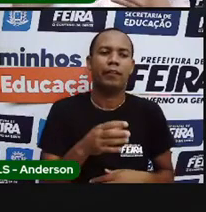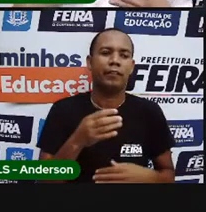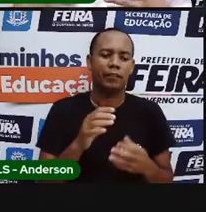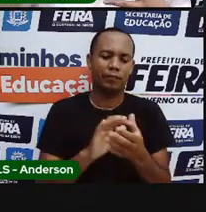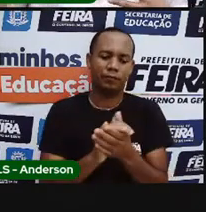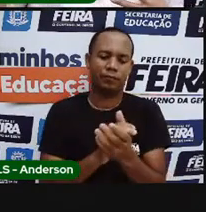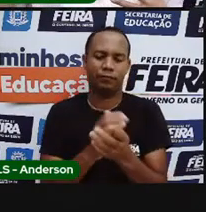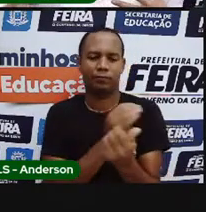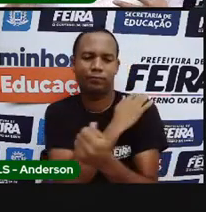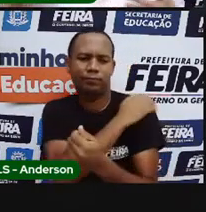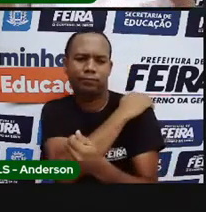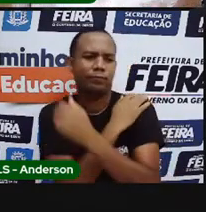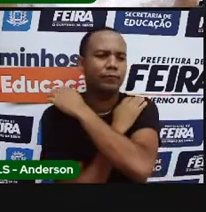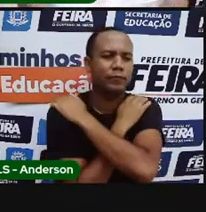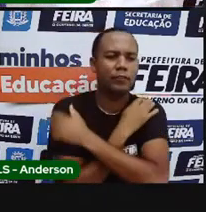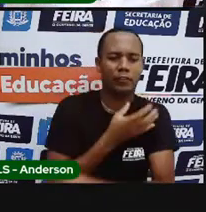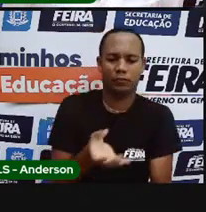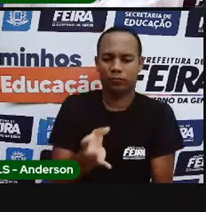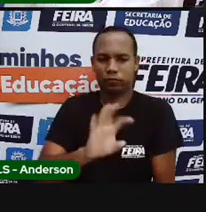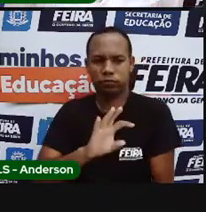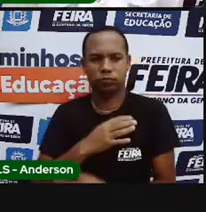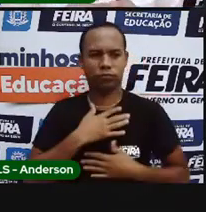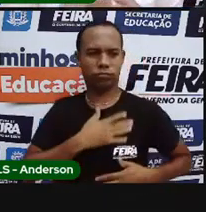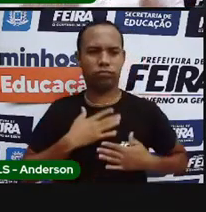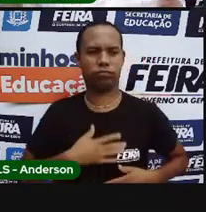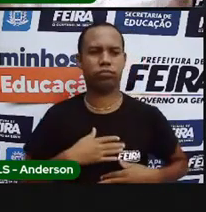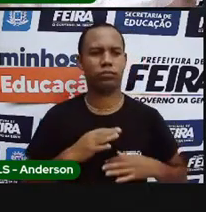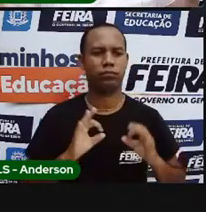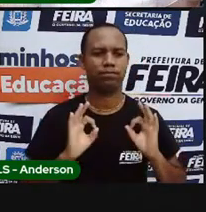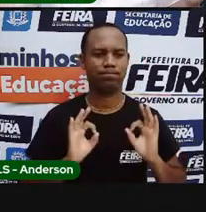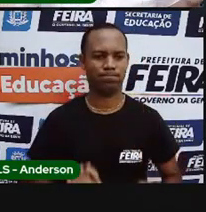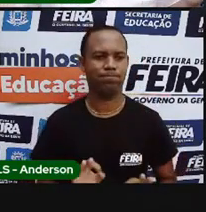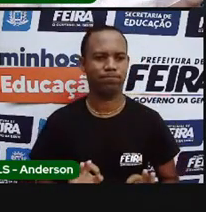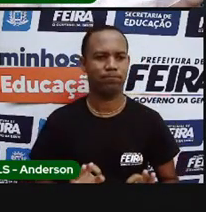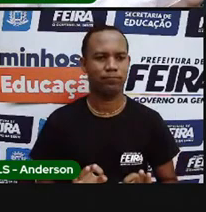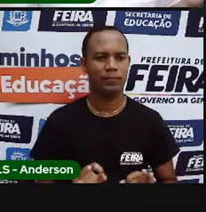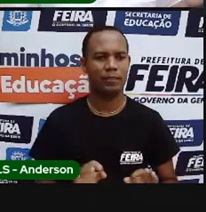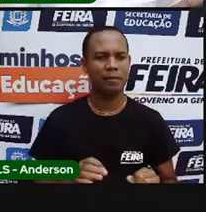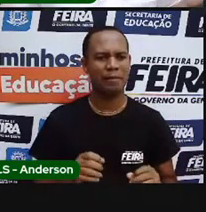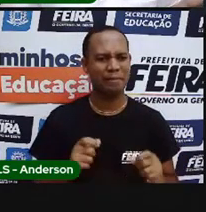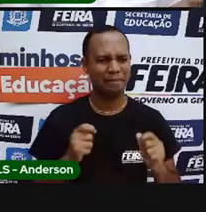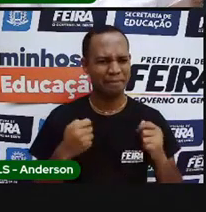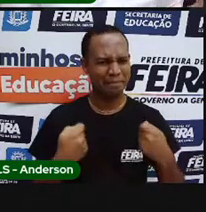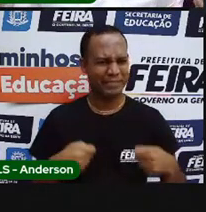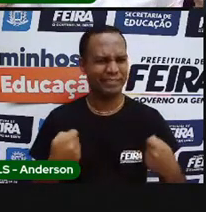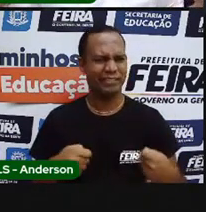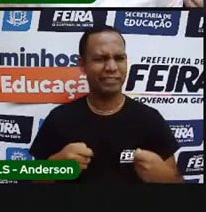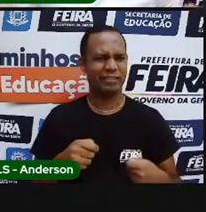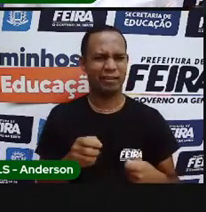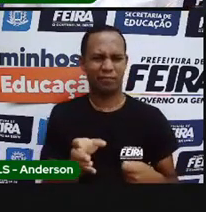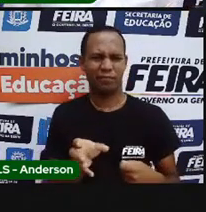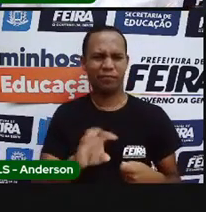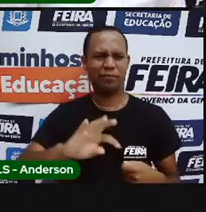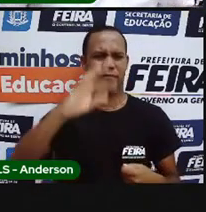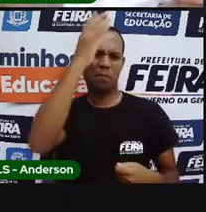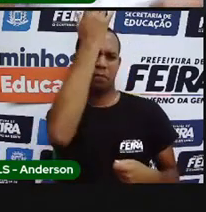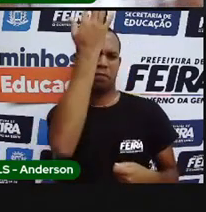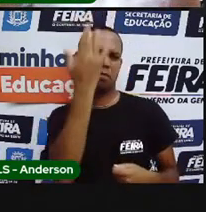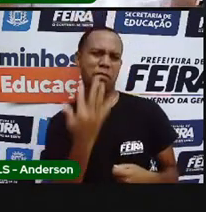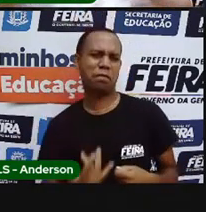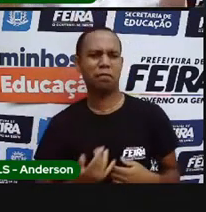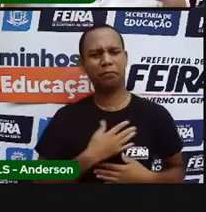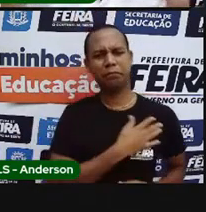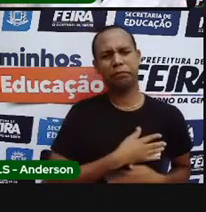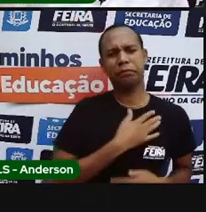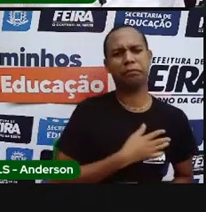passei o tabão e ligo o chuveiro, me inchado. Eu preciso manter o chuveiro o tempo inteiro aberto? Obviamente que não. Então,